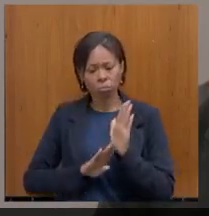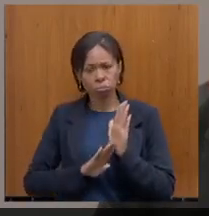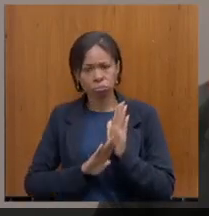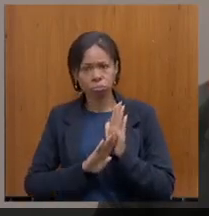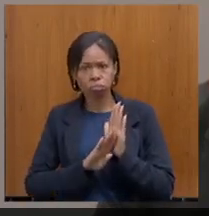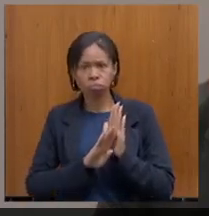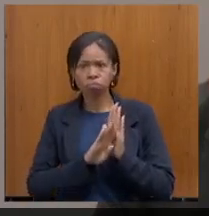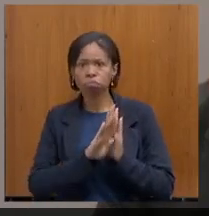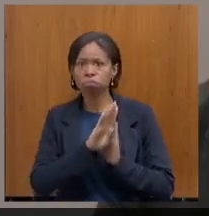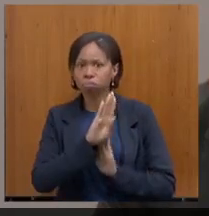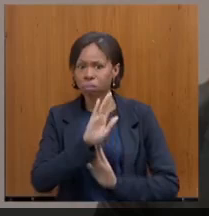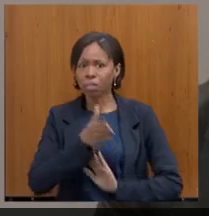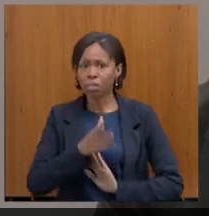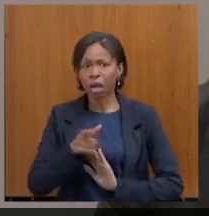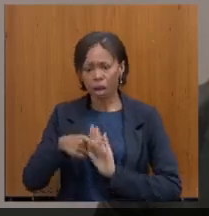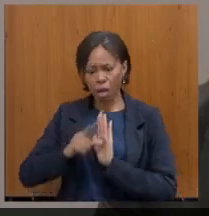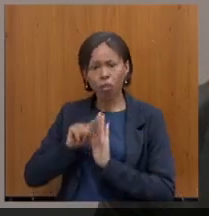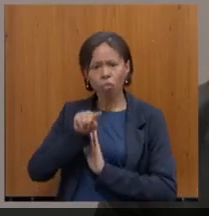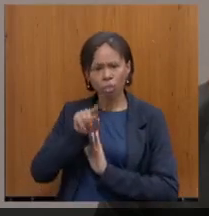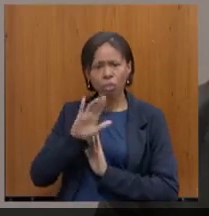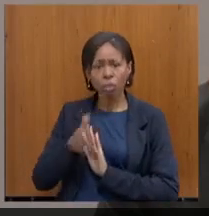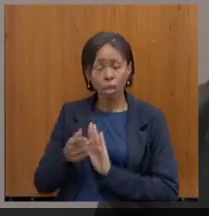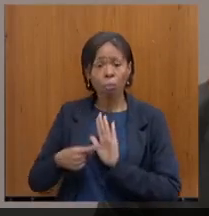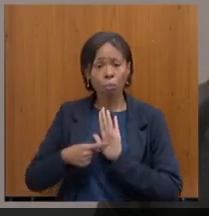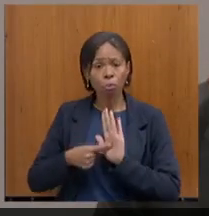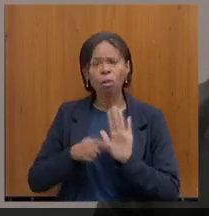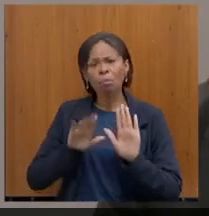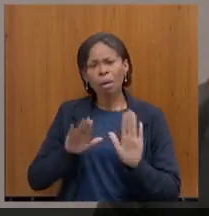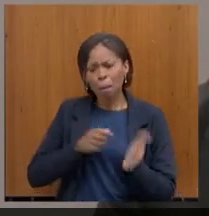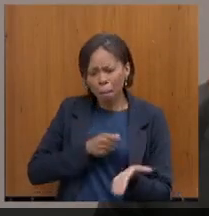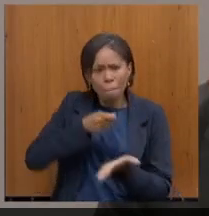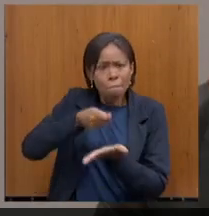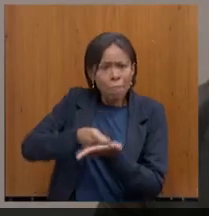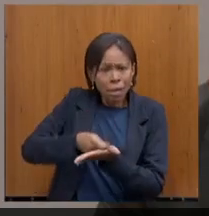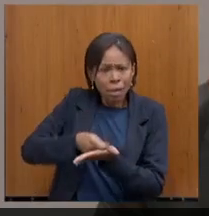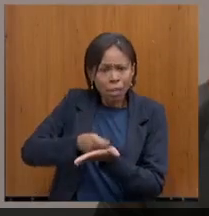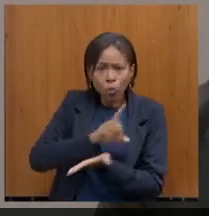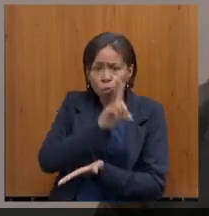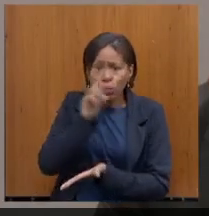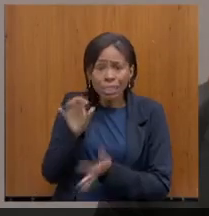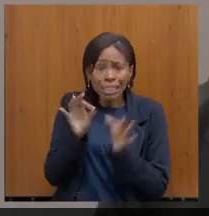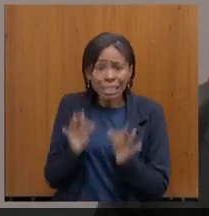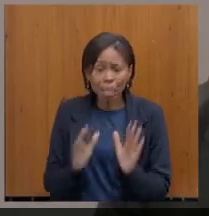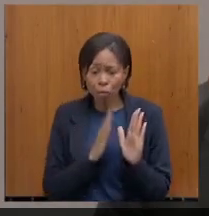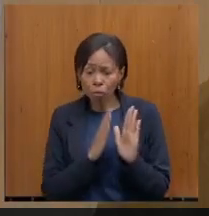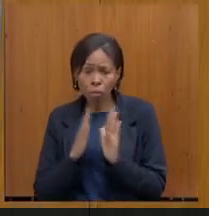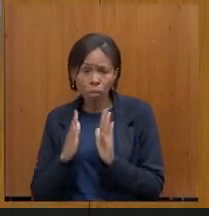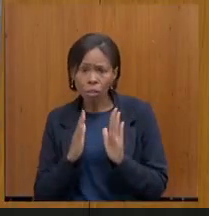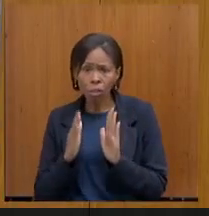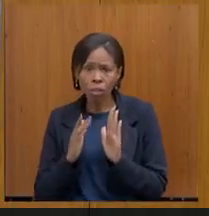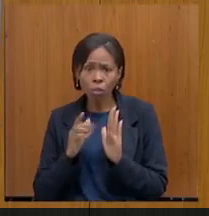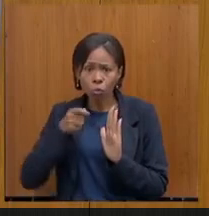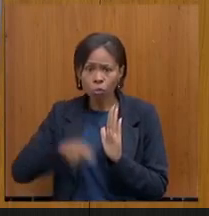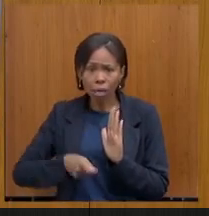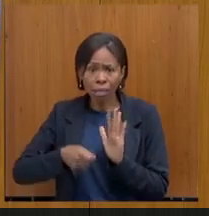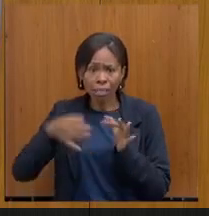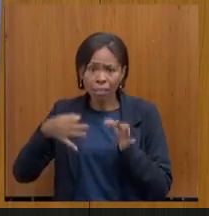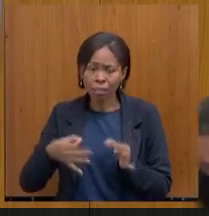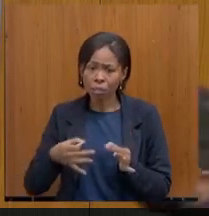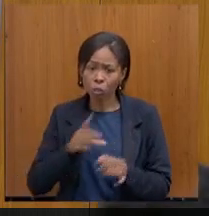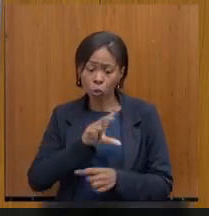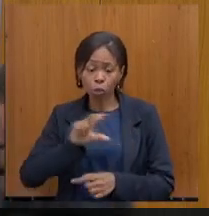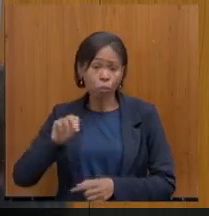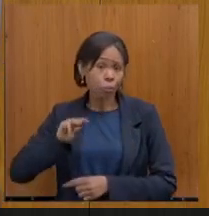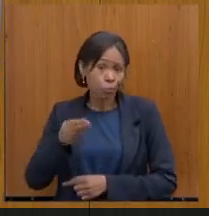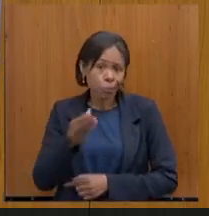a Exª aqui mostrou. Não daria para pagar em dia, secretário, com essa diferença de 500 milhões? Eu quero